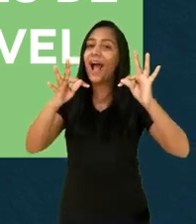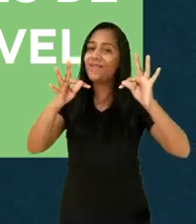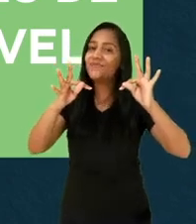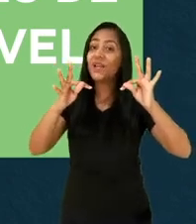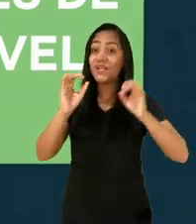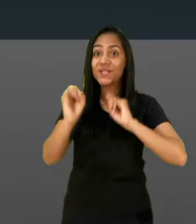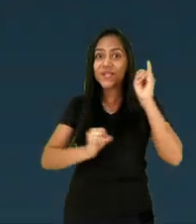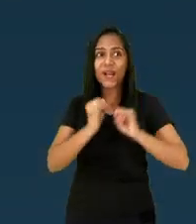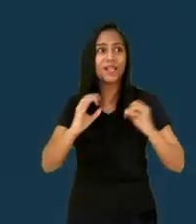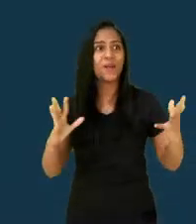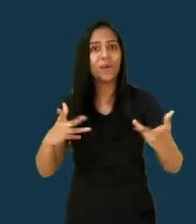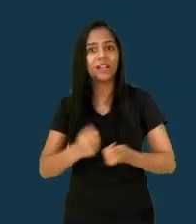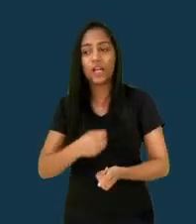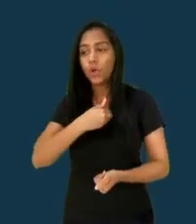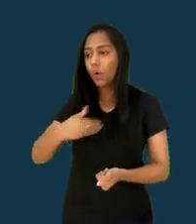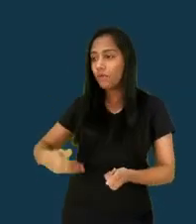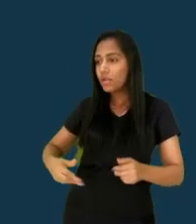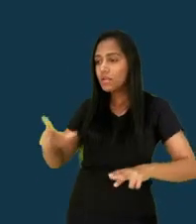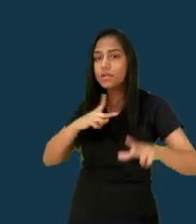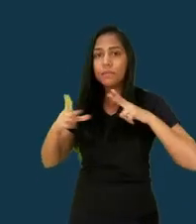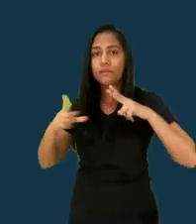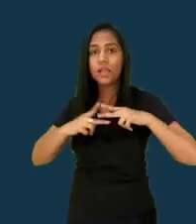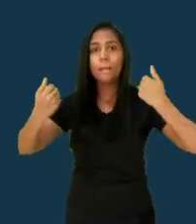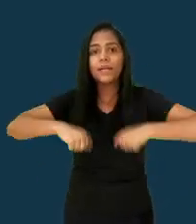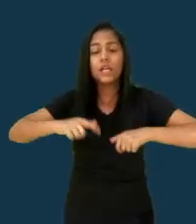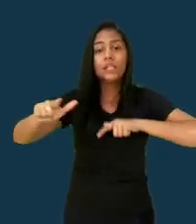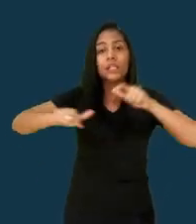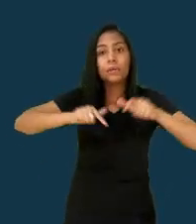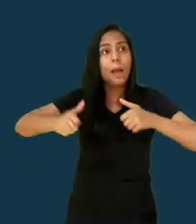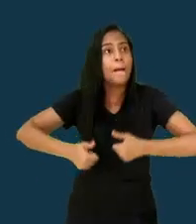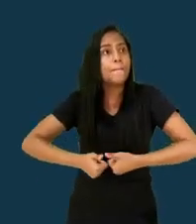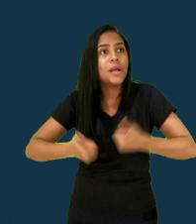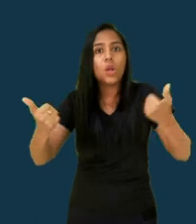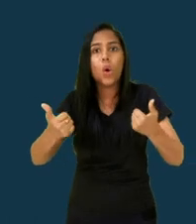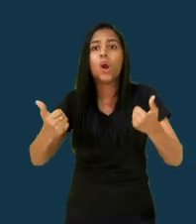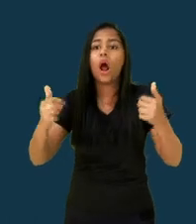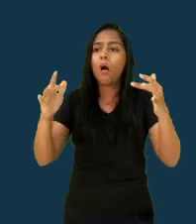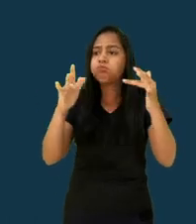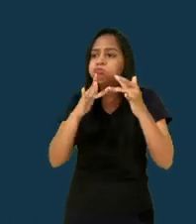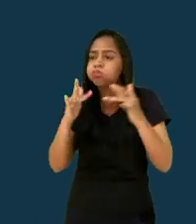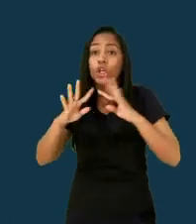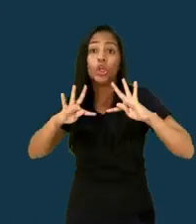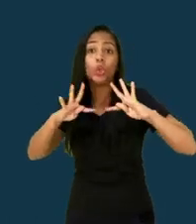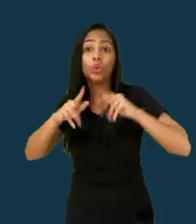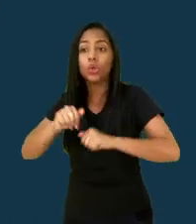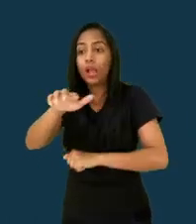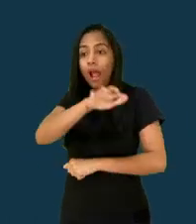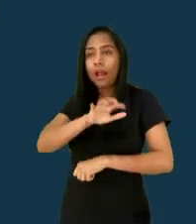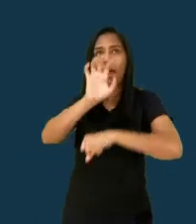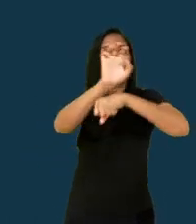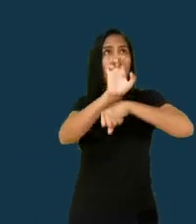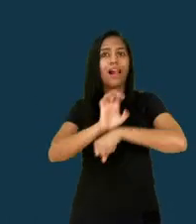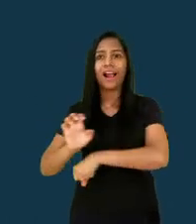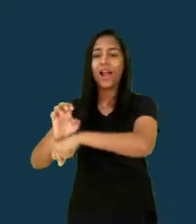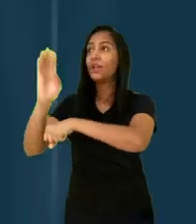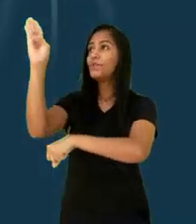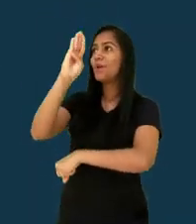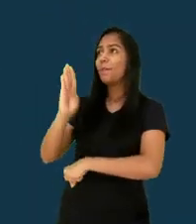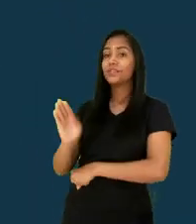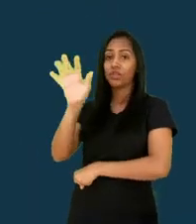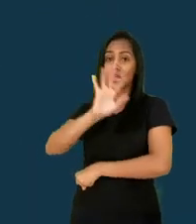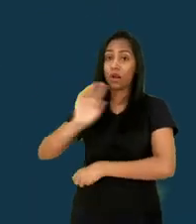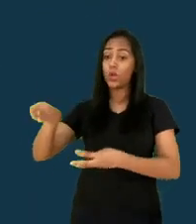urbano sustentável. No segundo objetivo, a proposta é garantir que todas as pessoas tenham acesso à internet de qualidade.